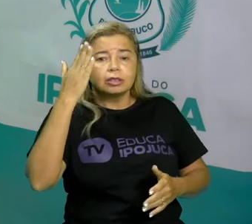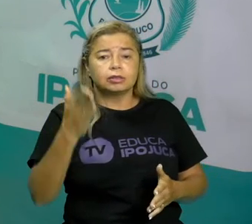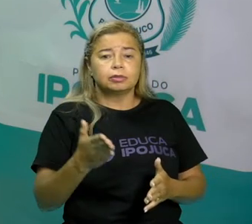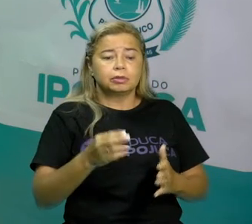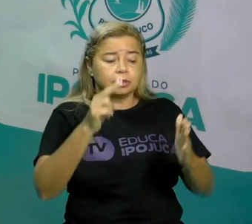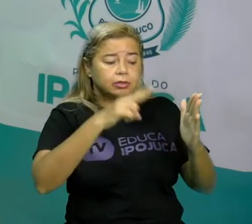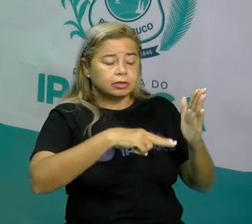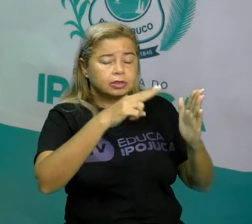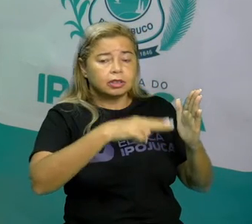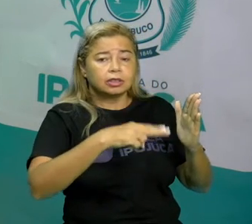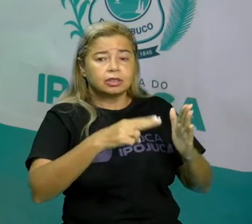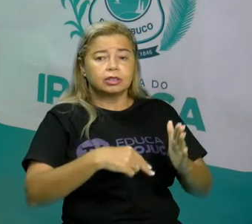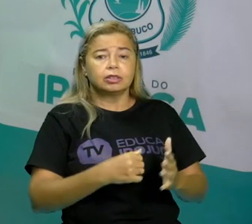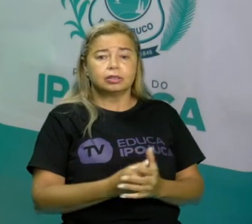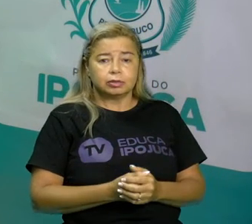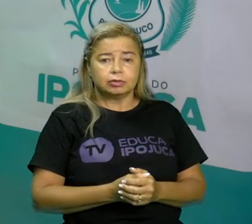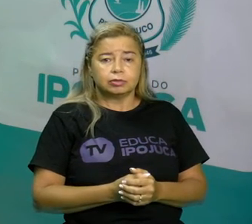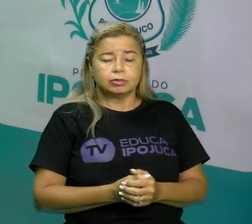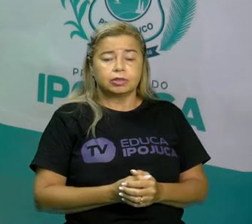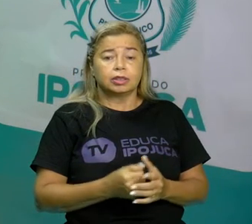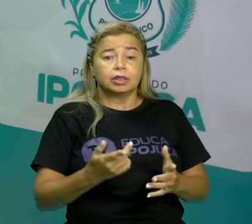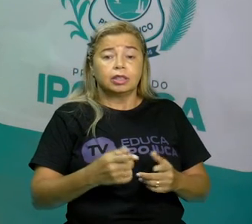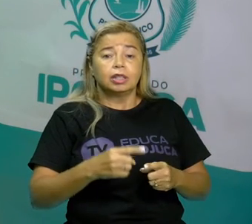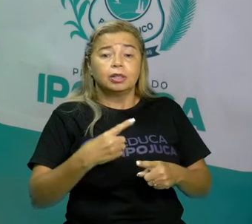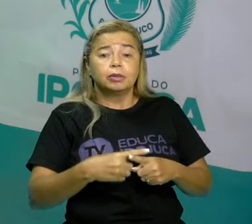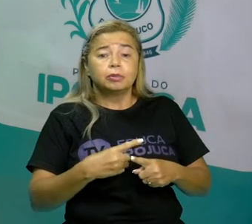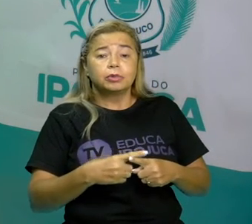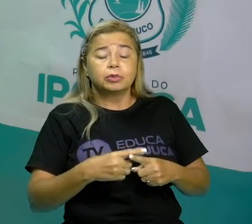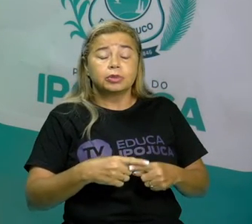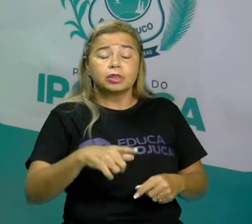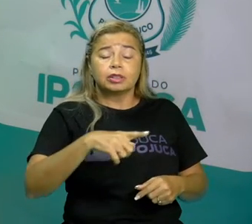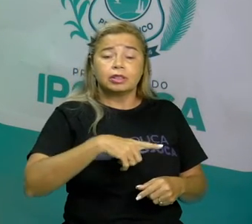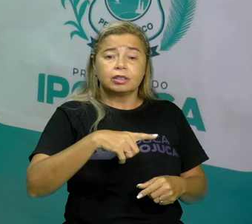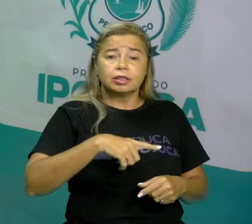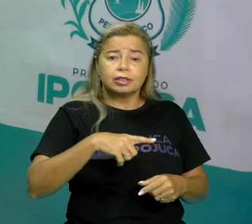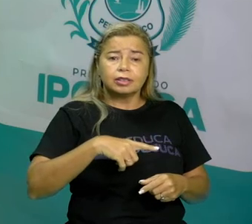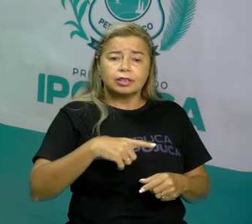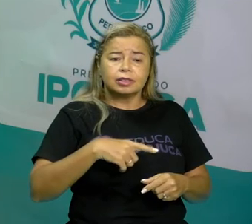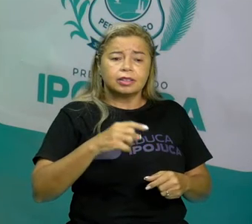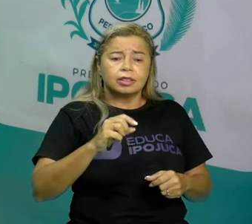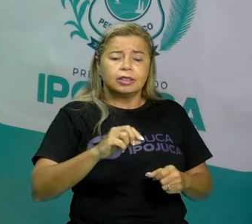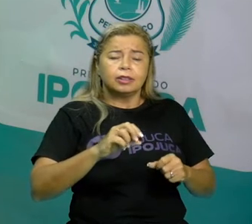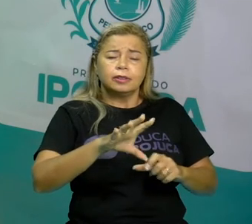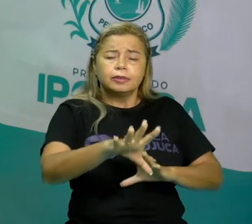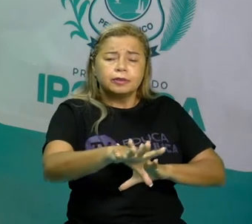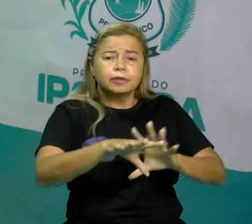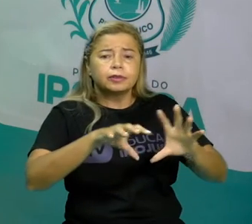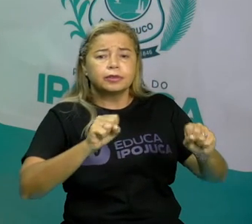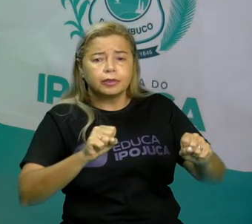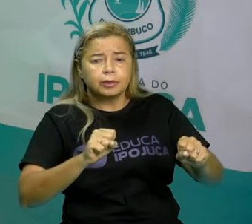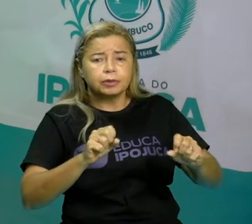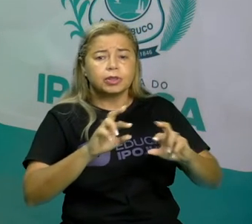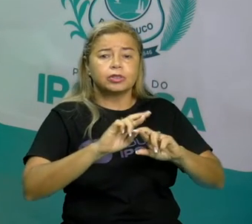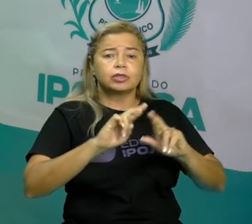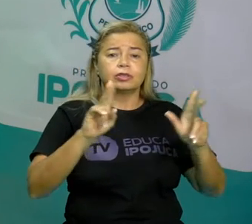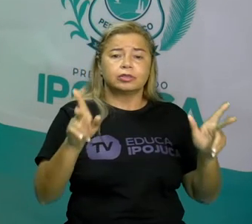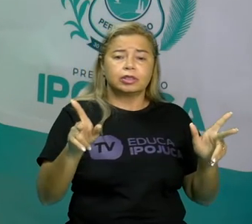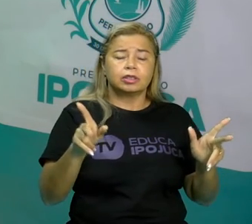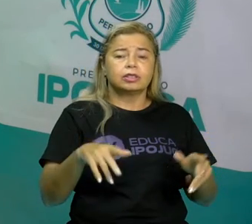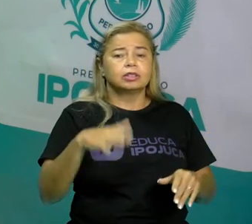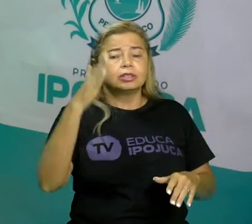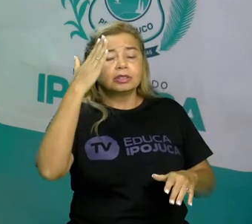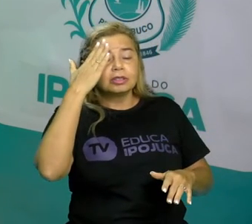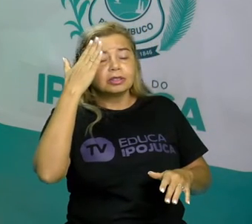É muito importante compreender o texto, buscar uma forma de entender. Ler em voz alta